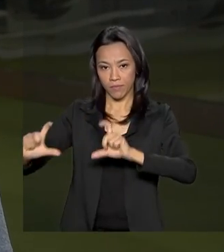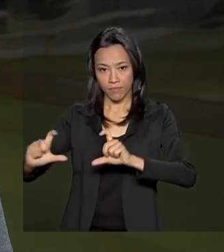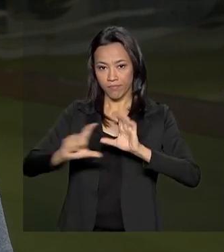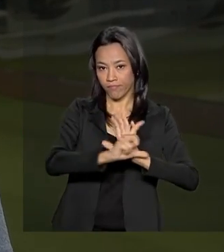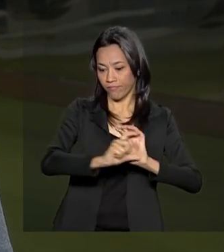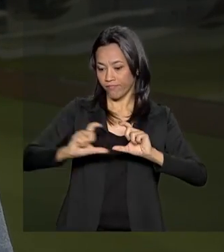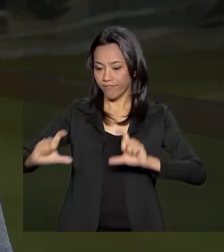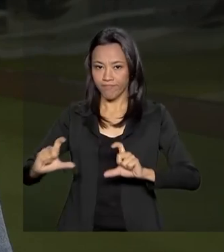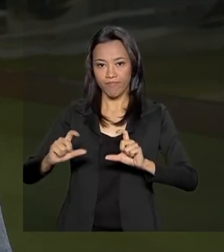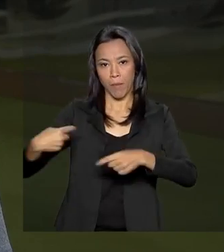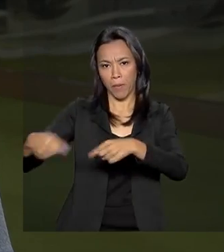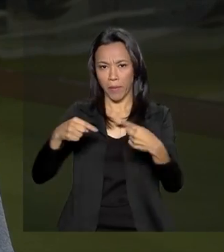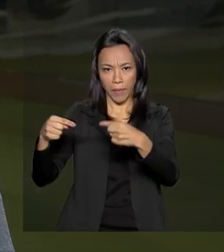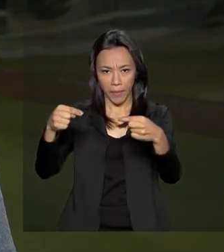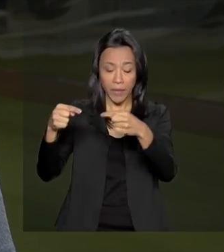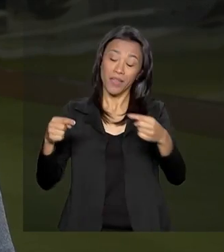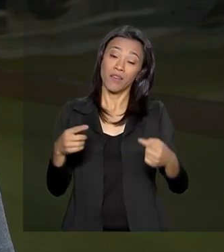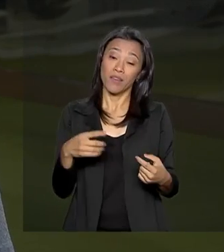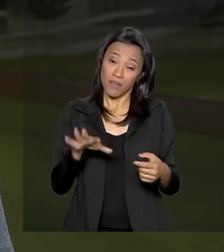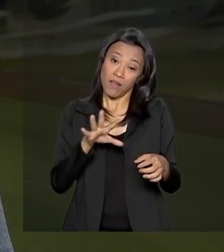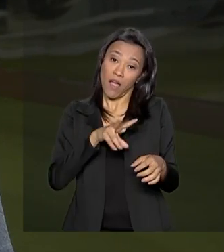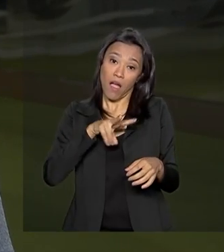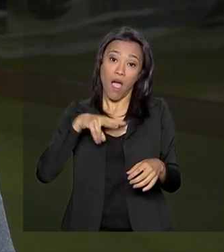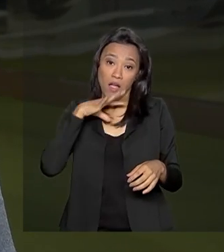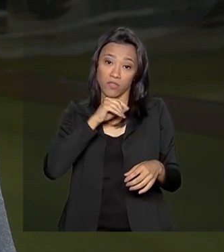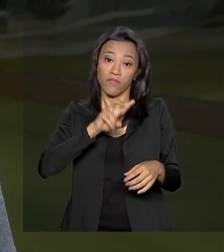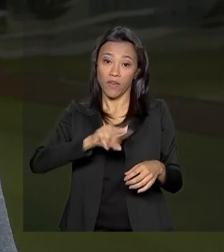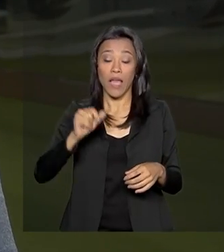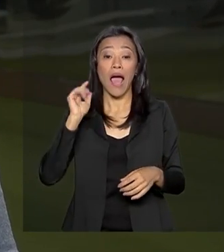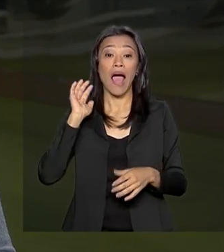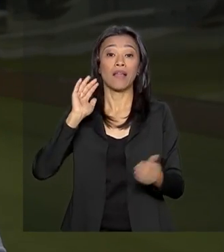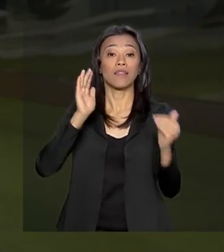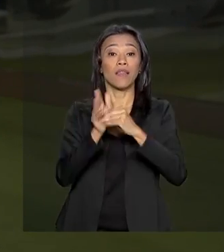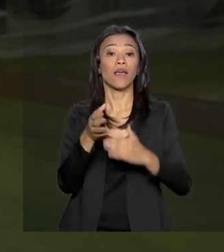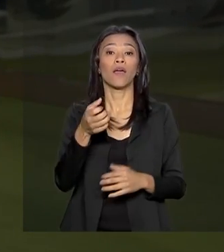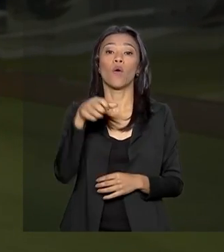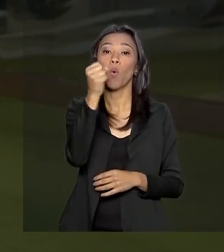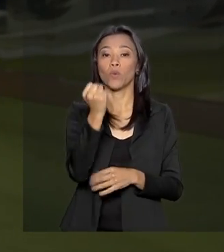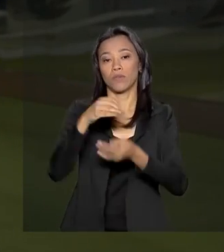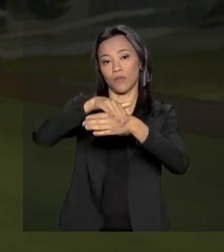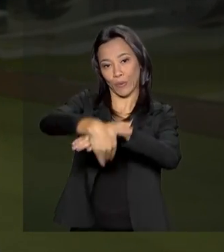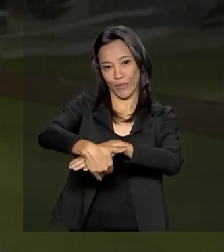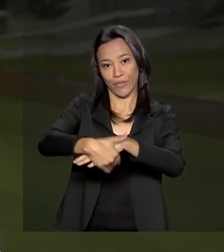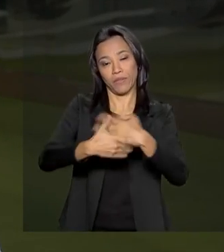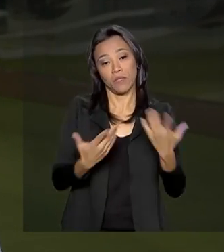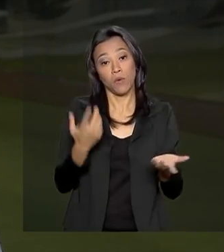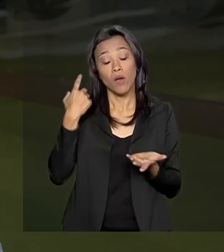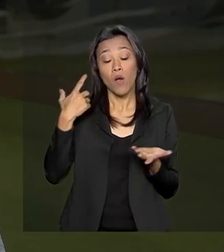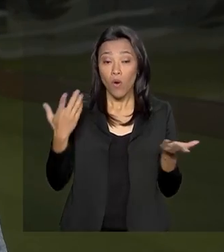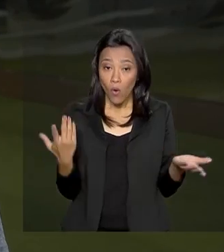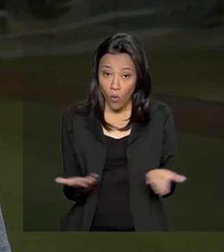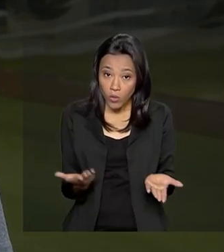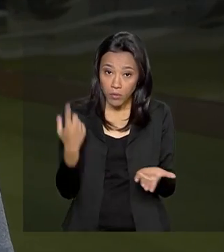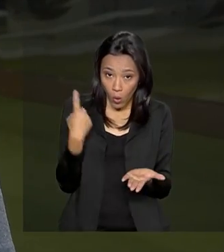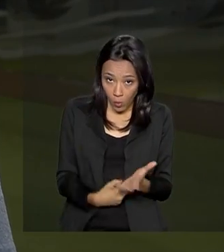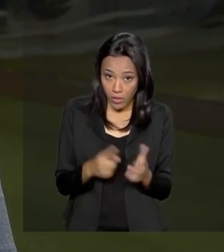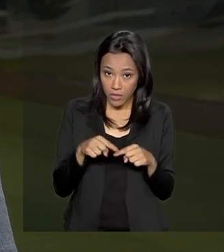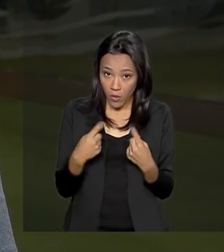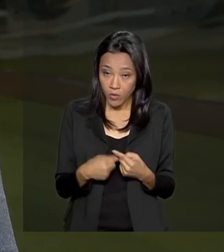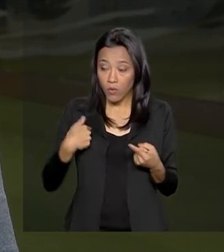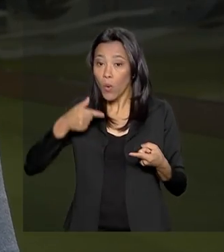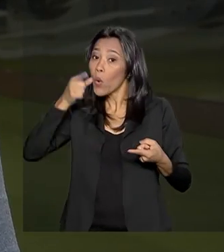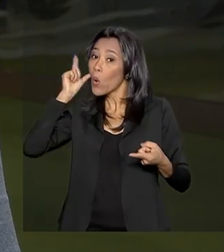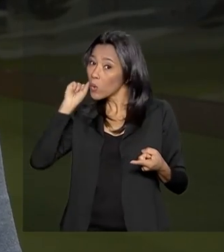calculando que essa sessão deve durar pelo menos até as 8 horas da noite. E para que essa reunião fosse marcada hoje, ontem os trabalhos